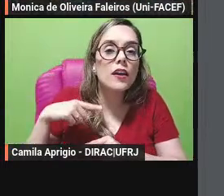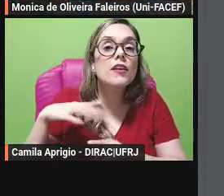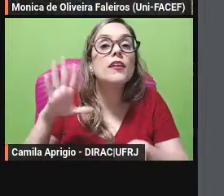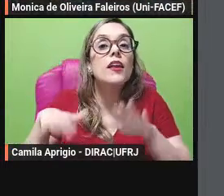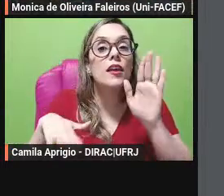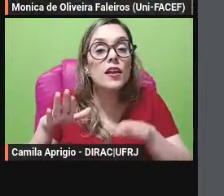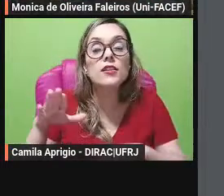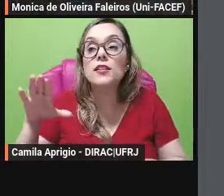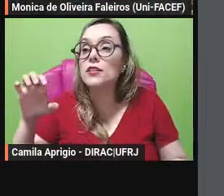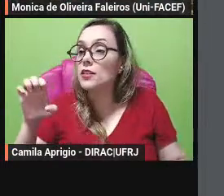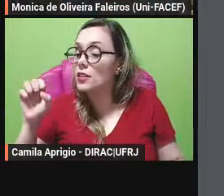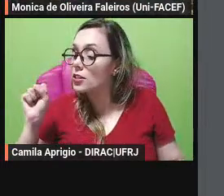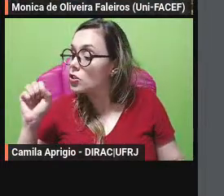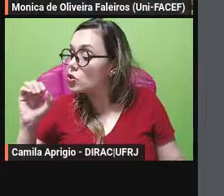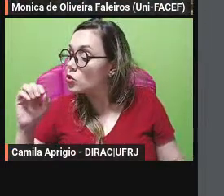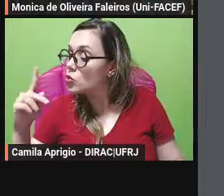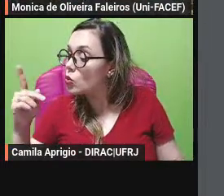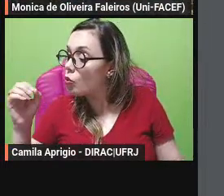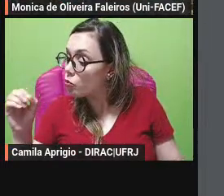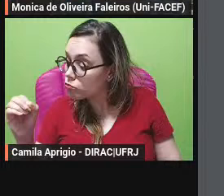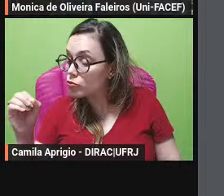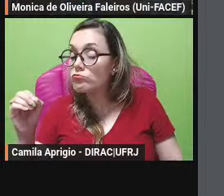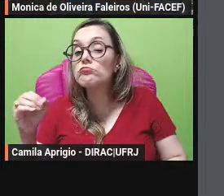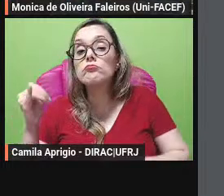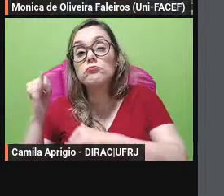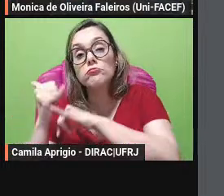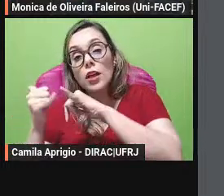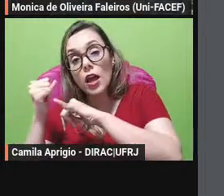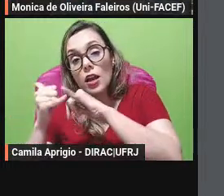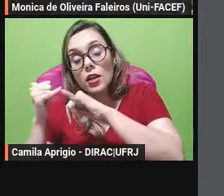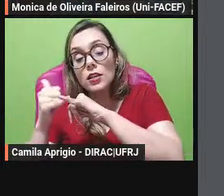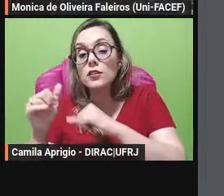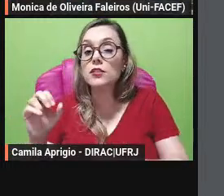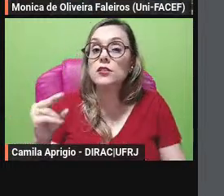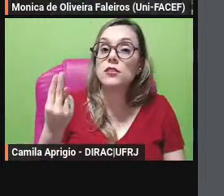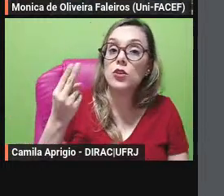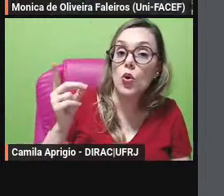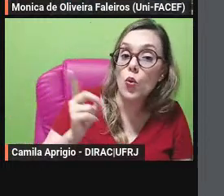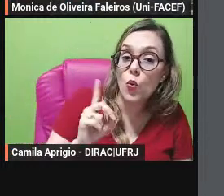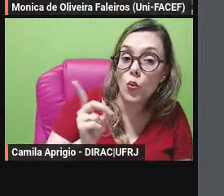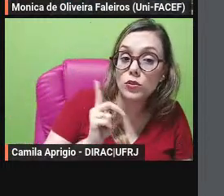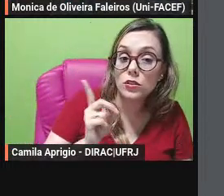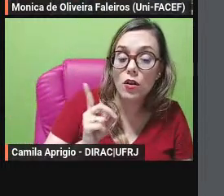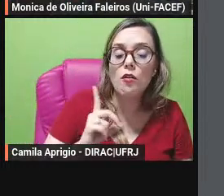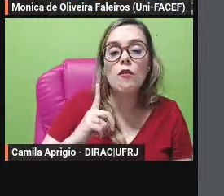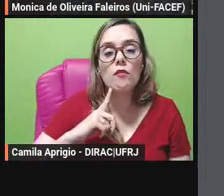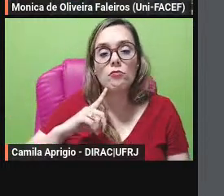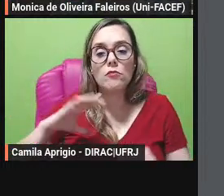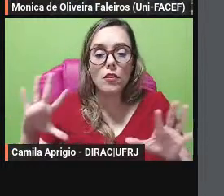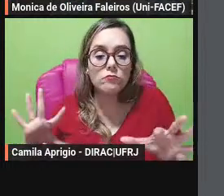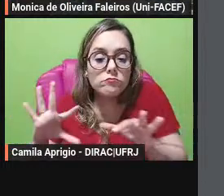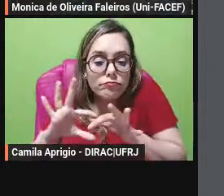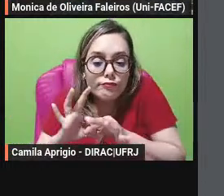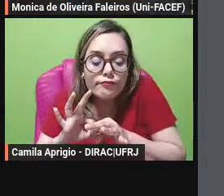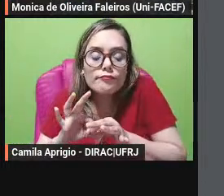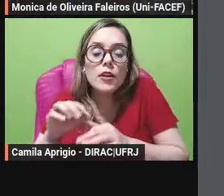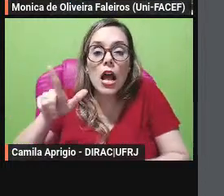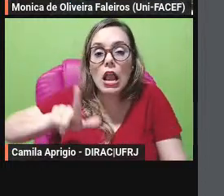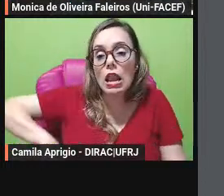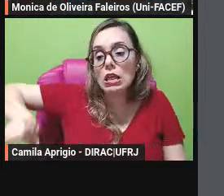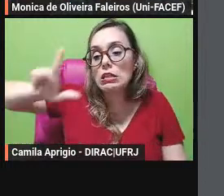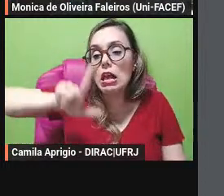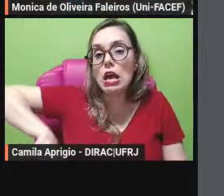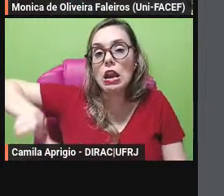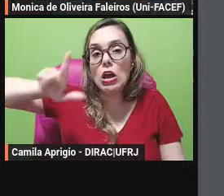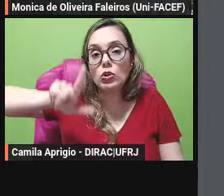exópica Cleveland ressalta que a nova fábula apresenta traços que a conectam com a literatura pós-moderna contemporânea